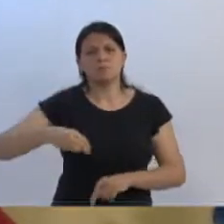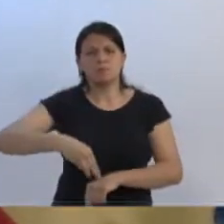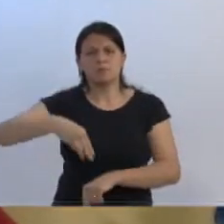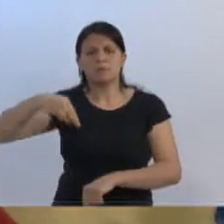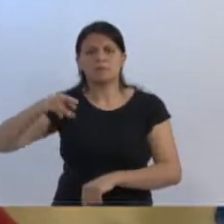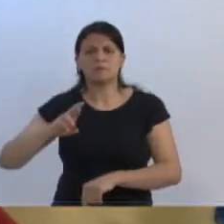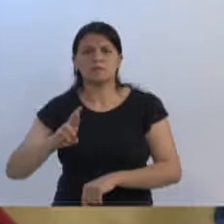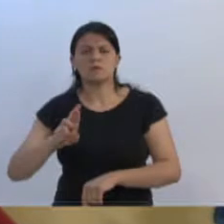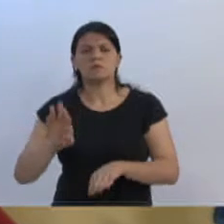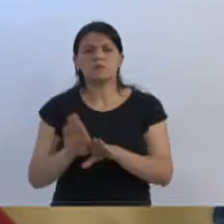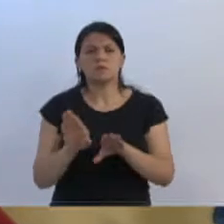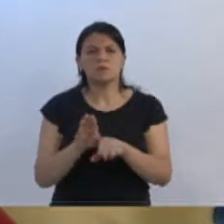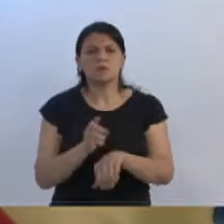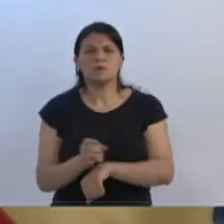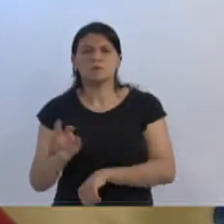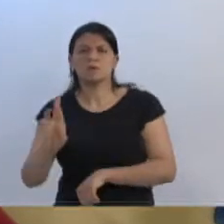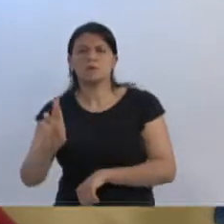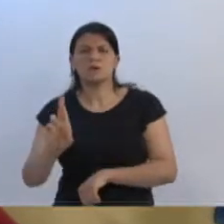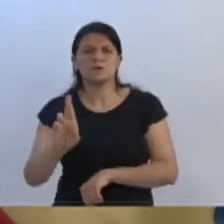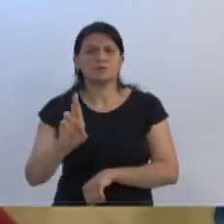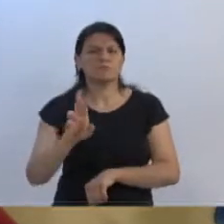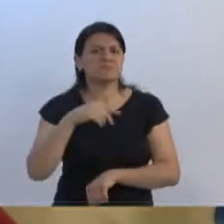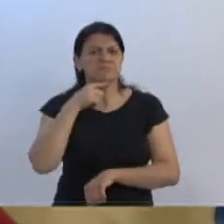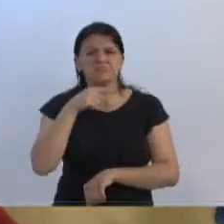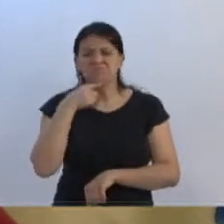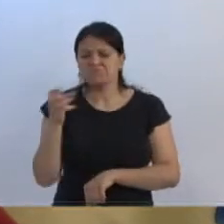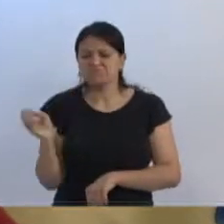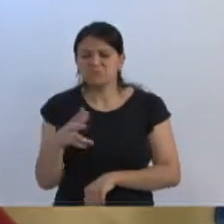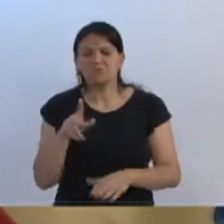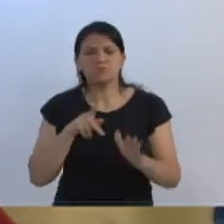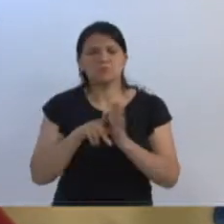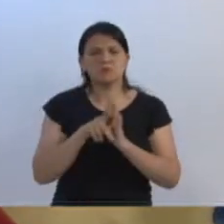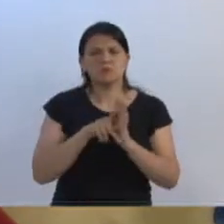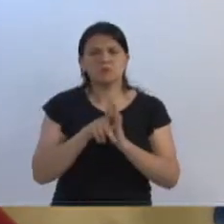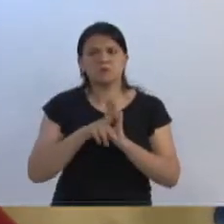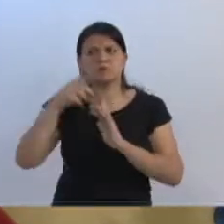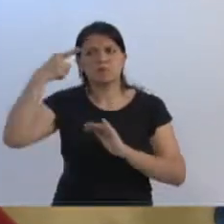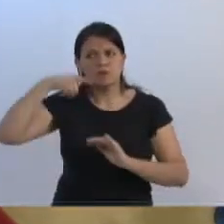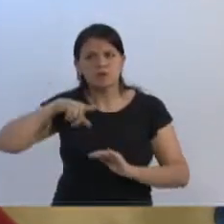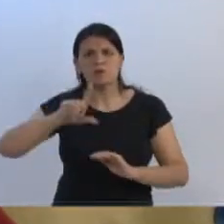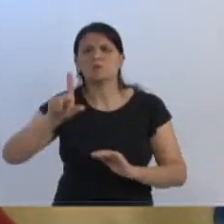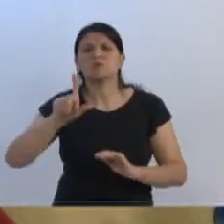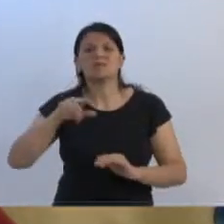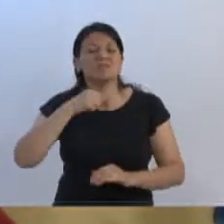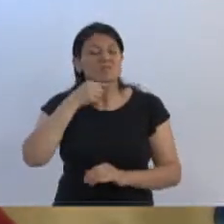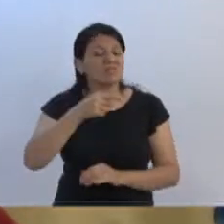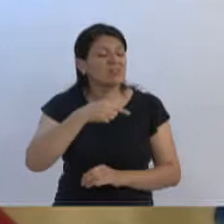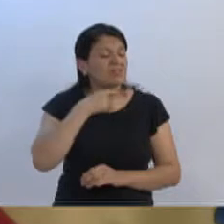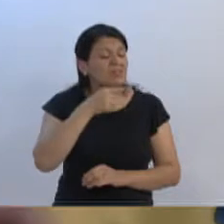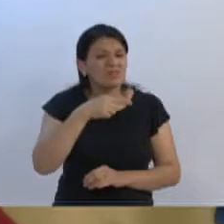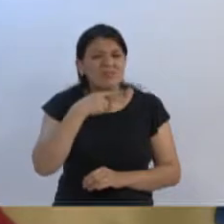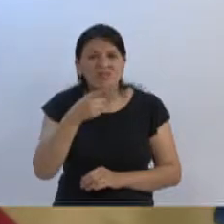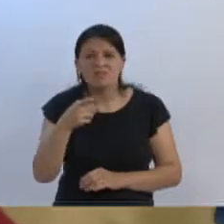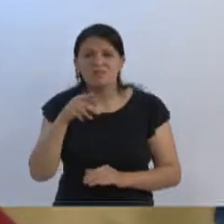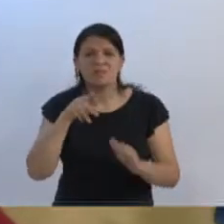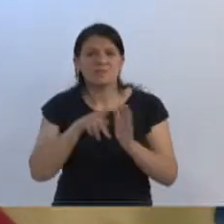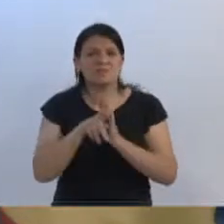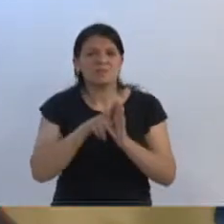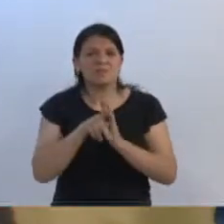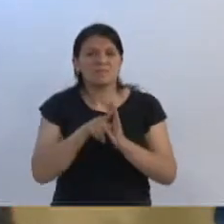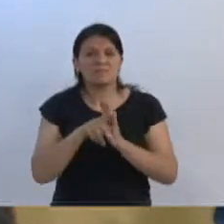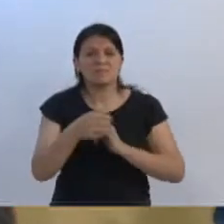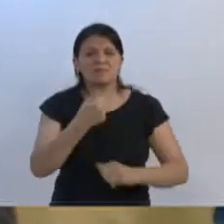doutorado, de tal maneira que nenhum novo pesquisador será financiado este ano. Nenhum novo pesquisador será